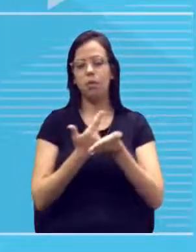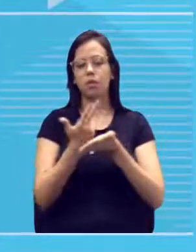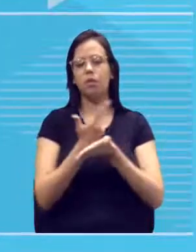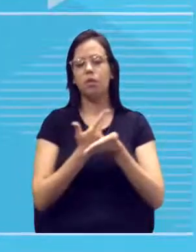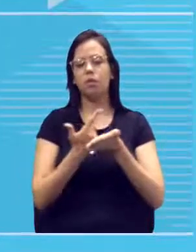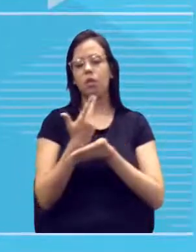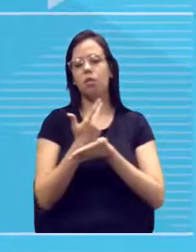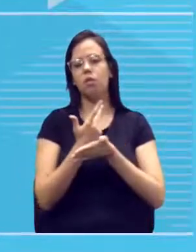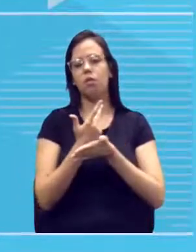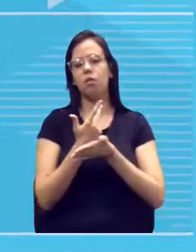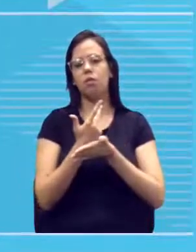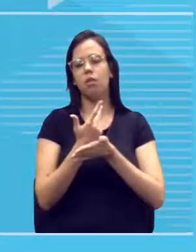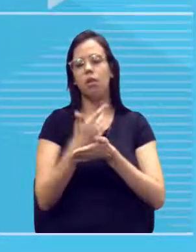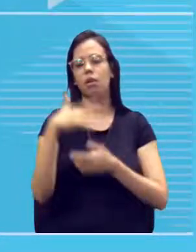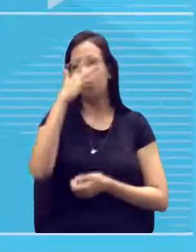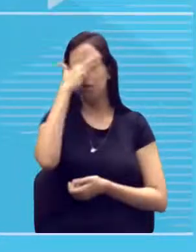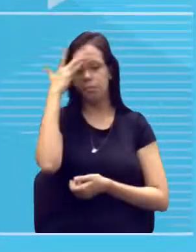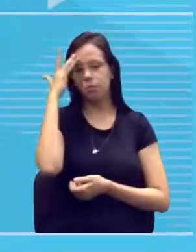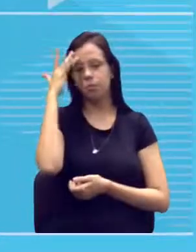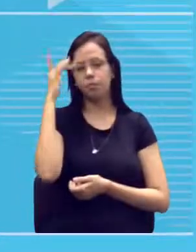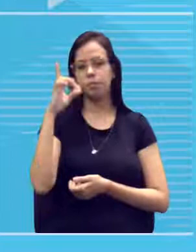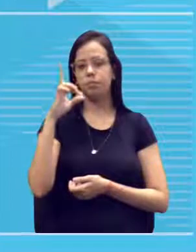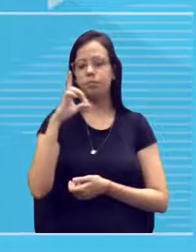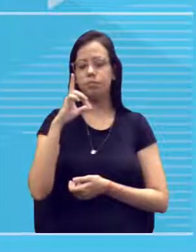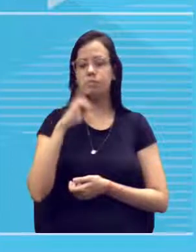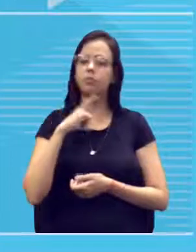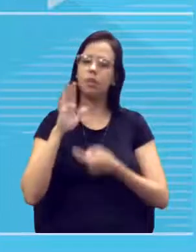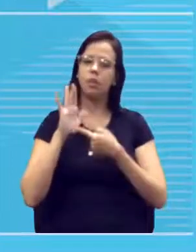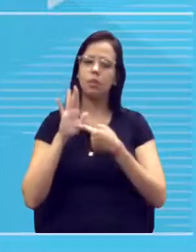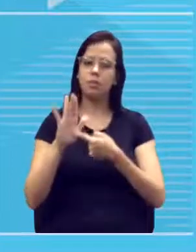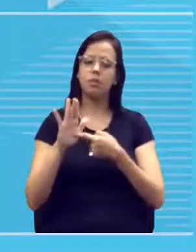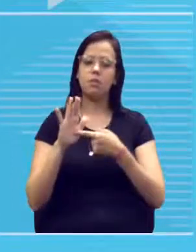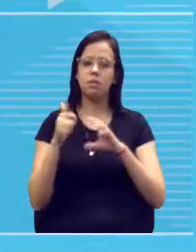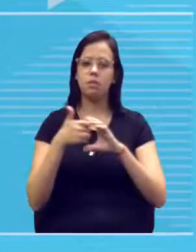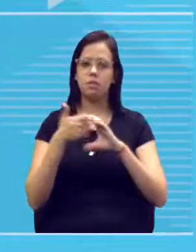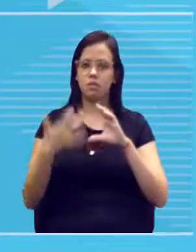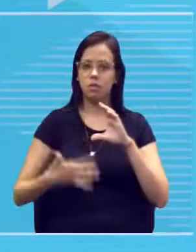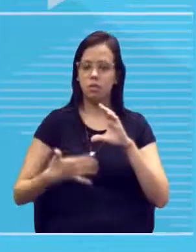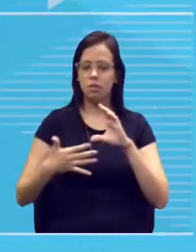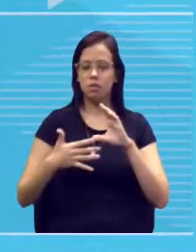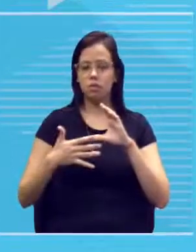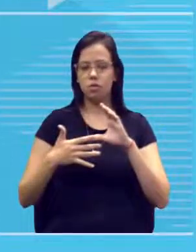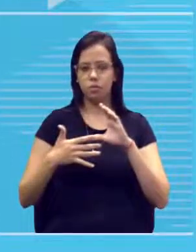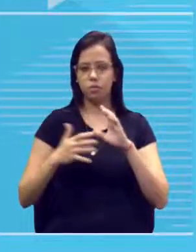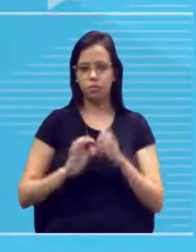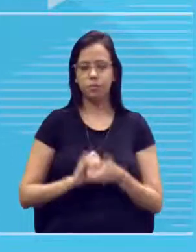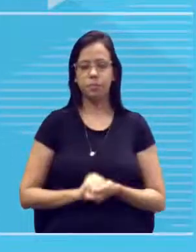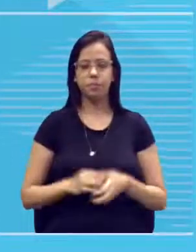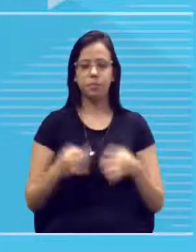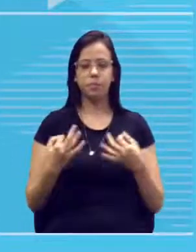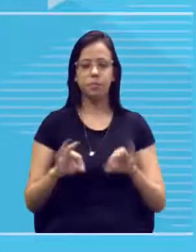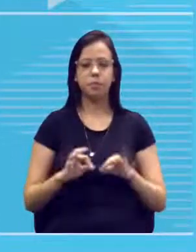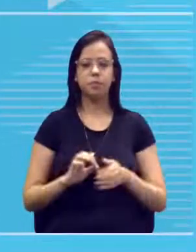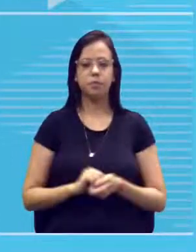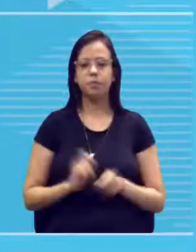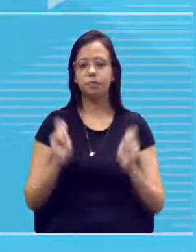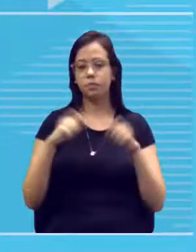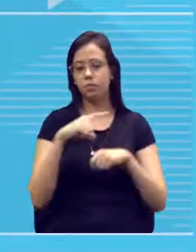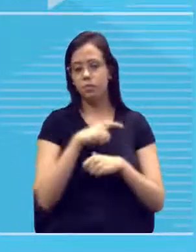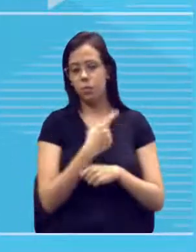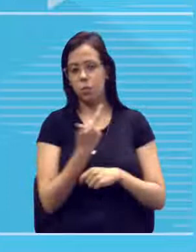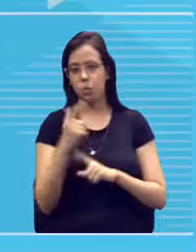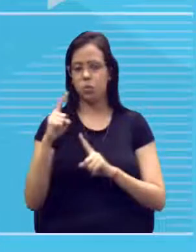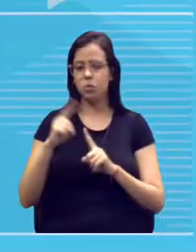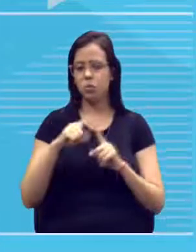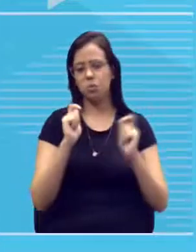indivíduos que apresentam aquela característica em geral, certo? Pode ter outros casos?